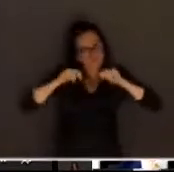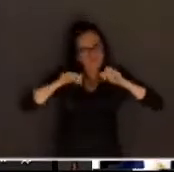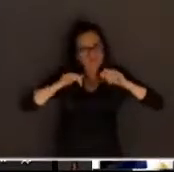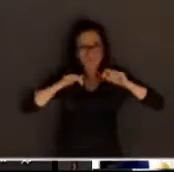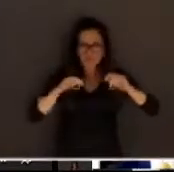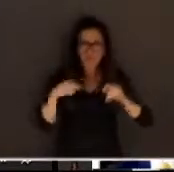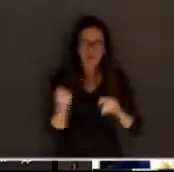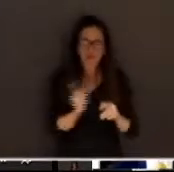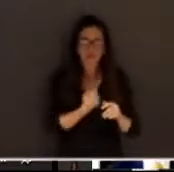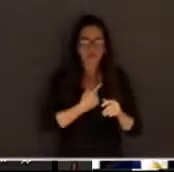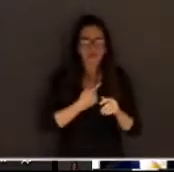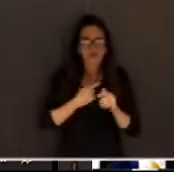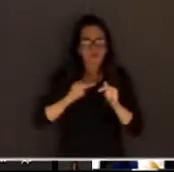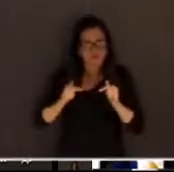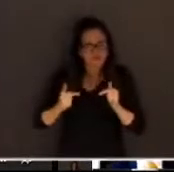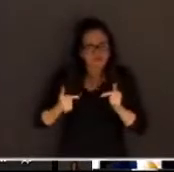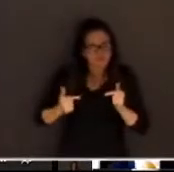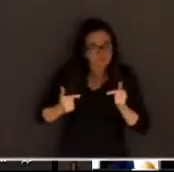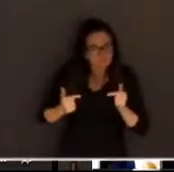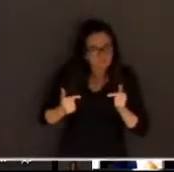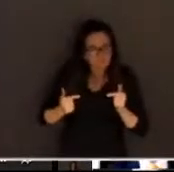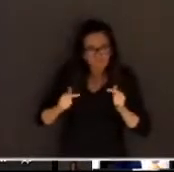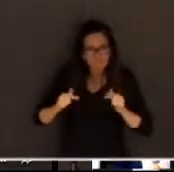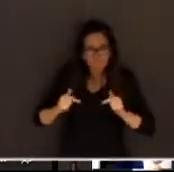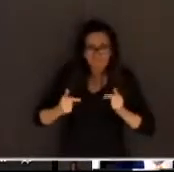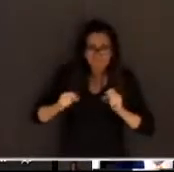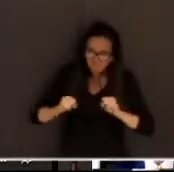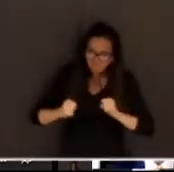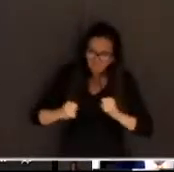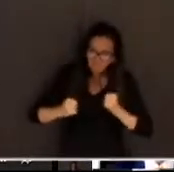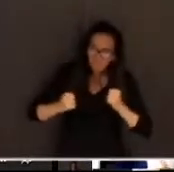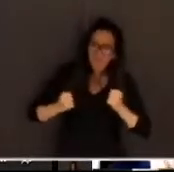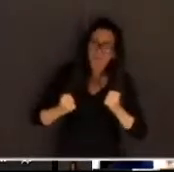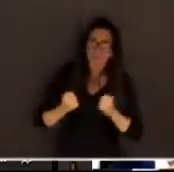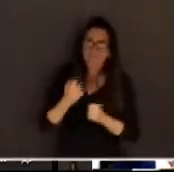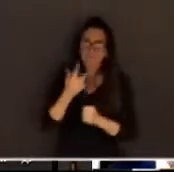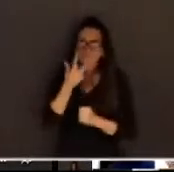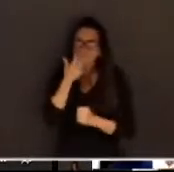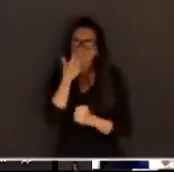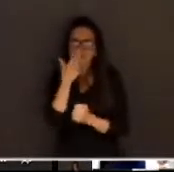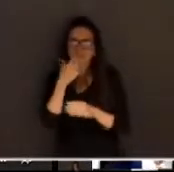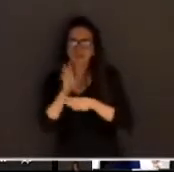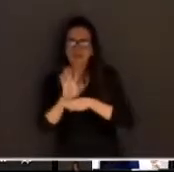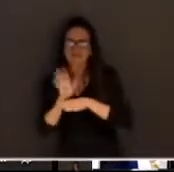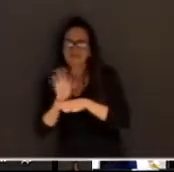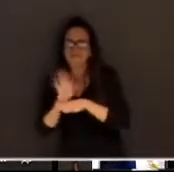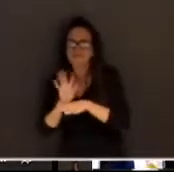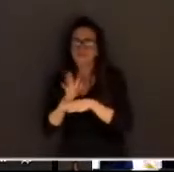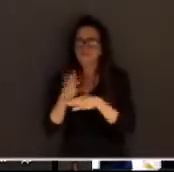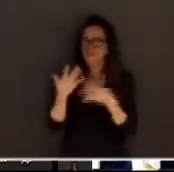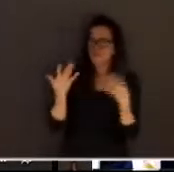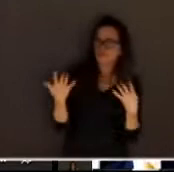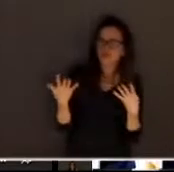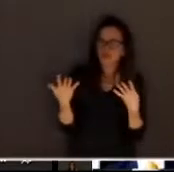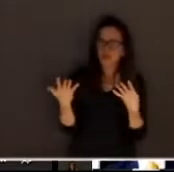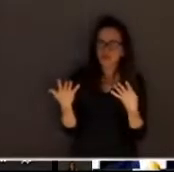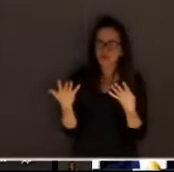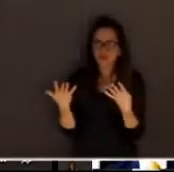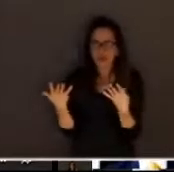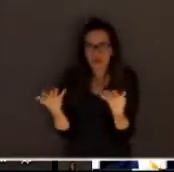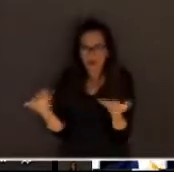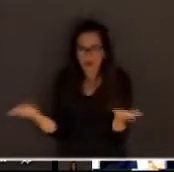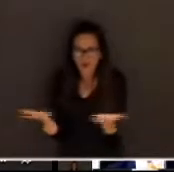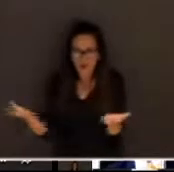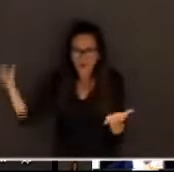parece que a ficção se tornou realidade e essa pandemia que já